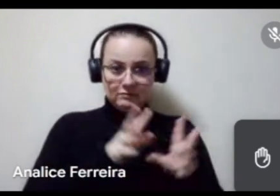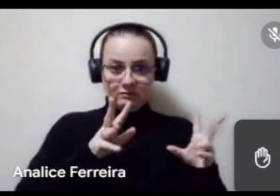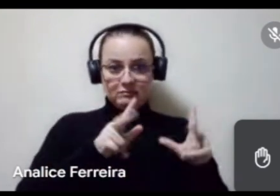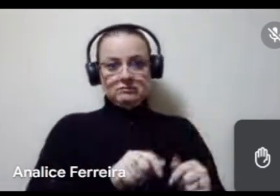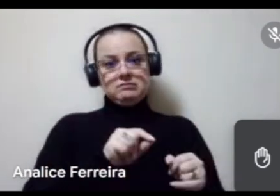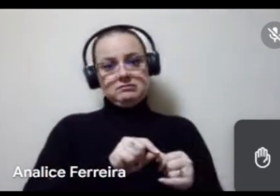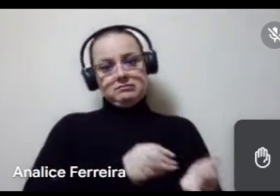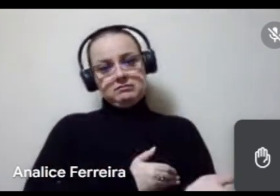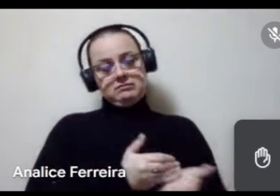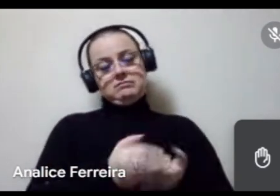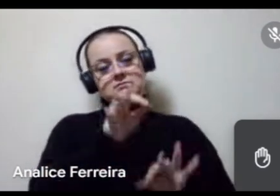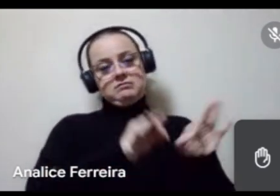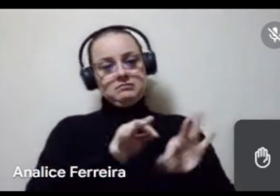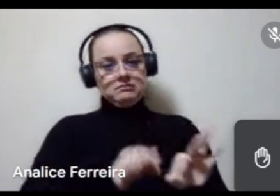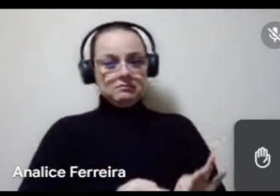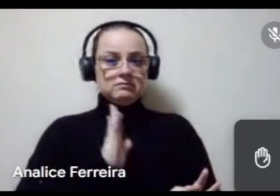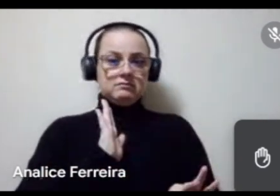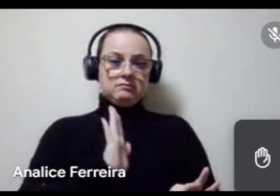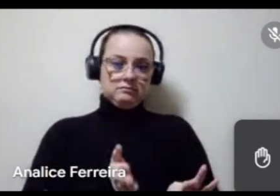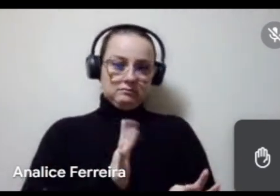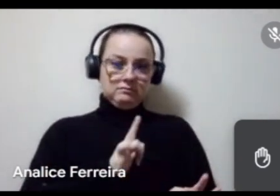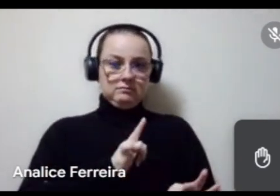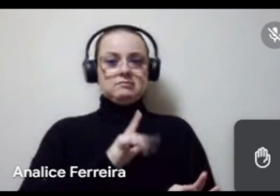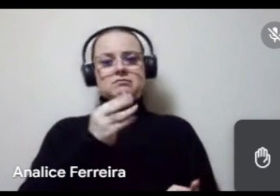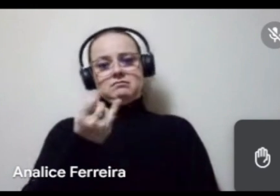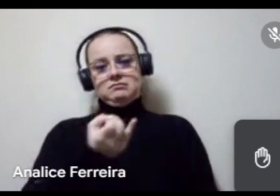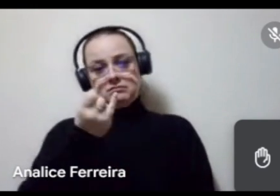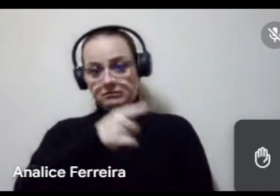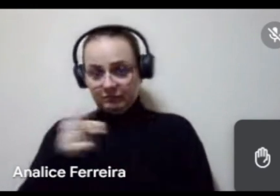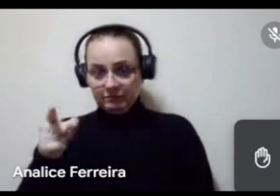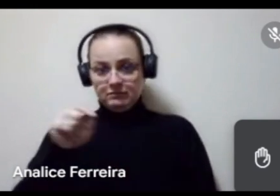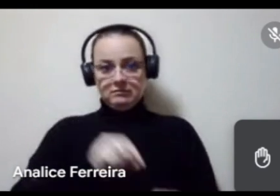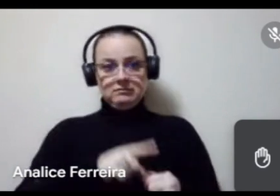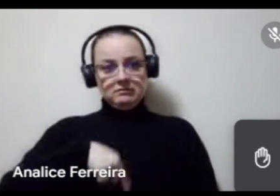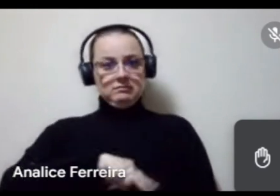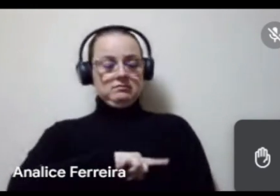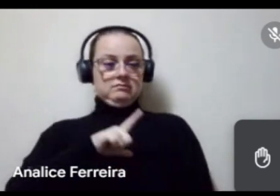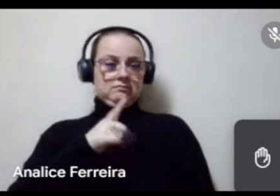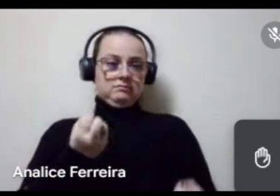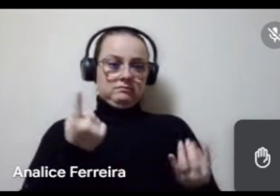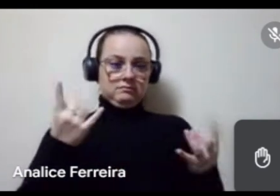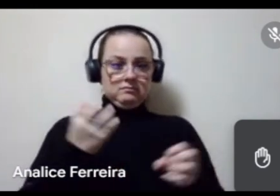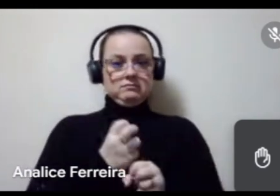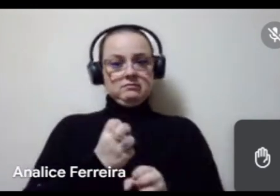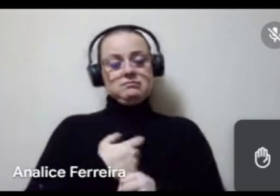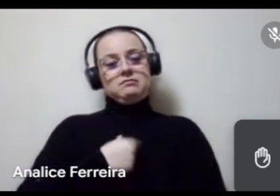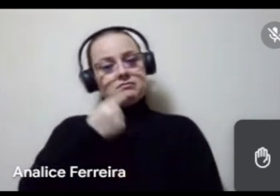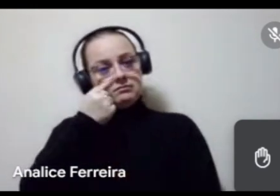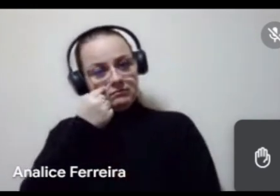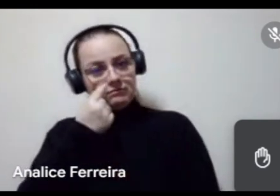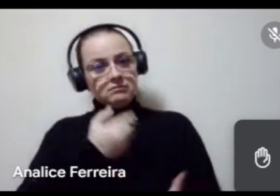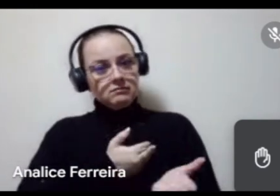partir do plano de ação já submetido. E é muito importante que isso seja feito para a gente ter algum parâmetro. Eu estava presente no momento da